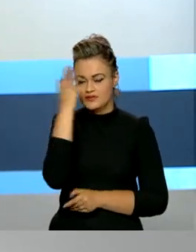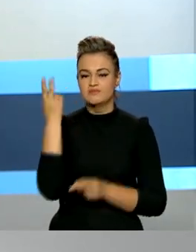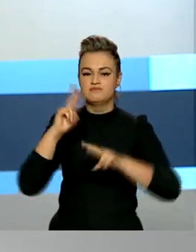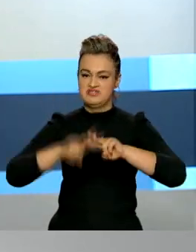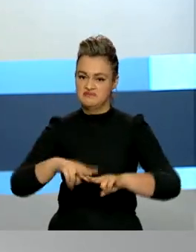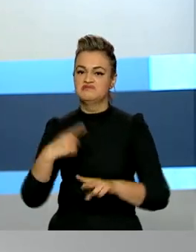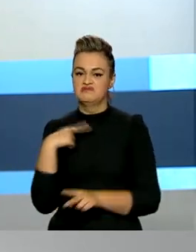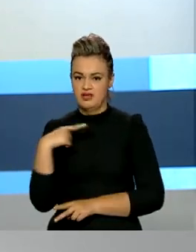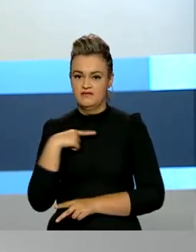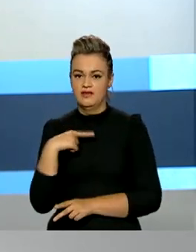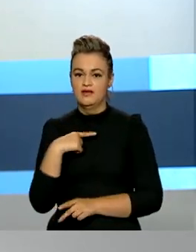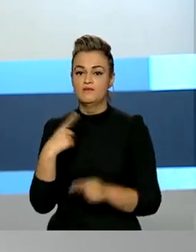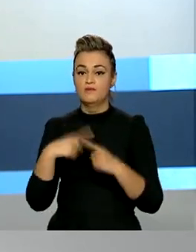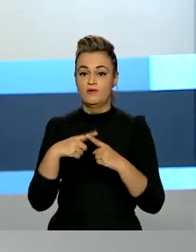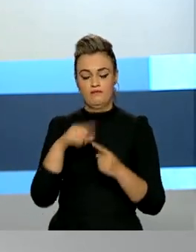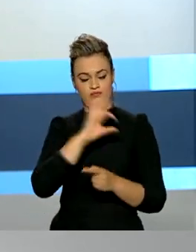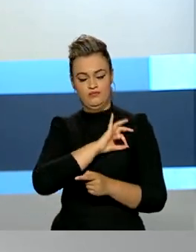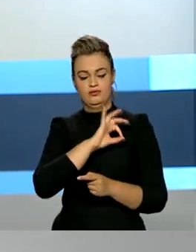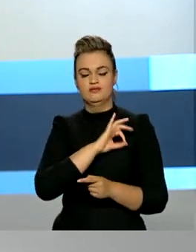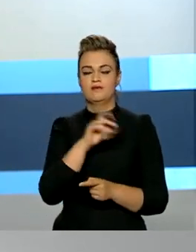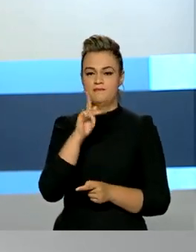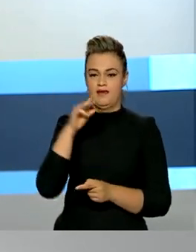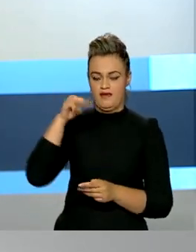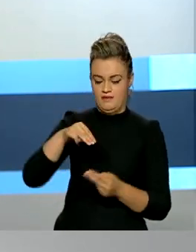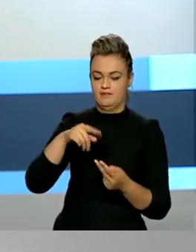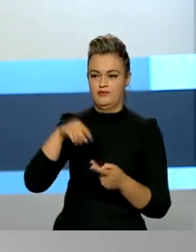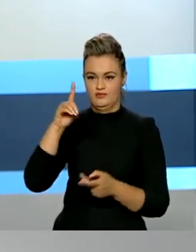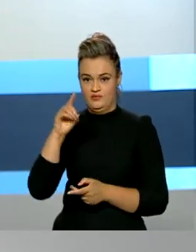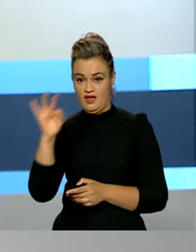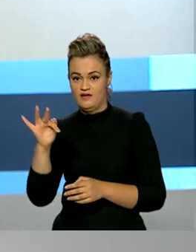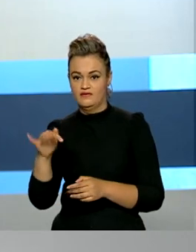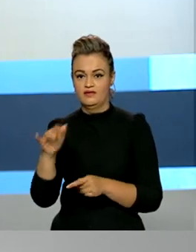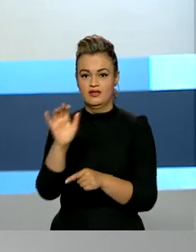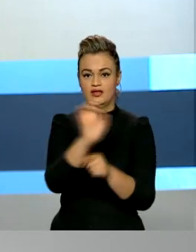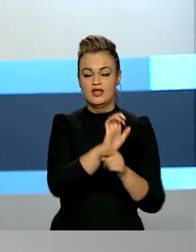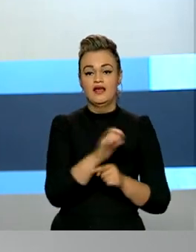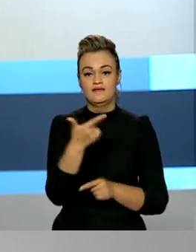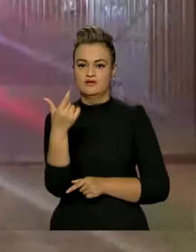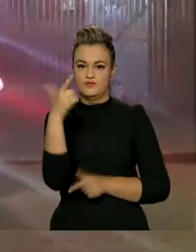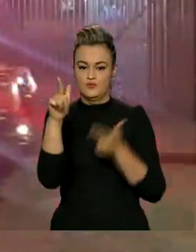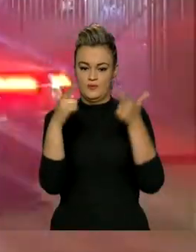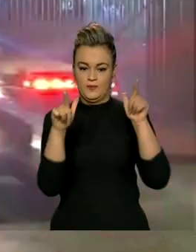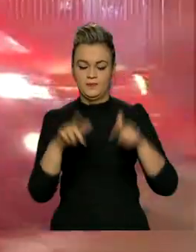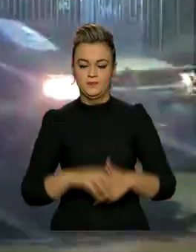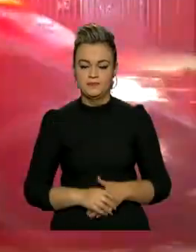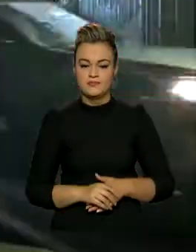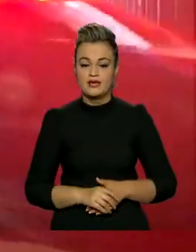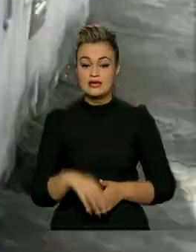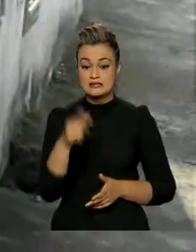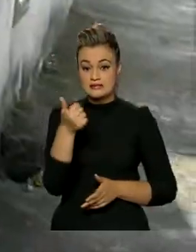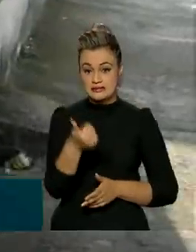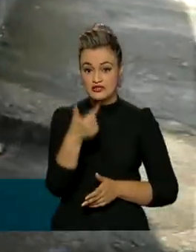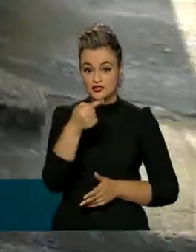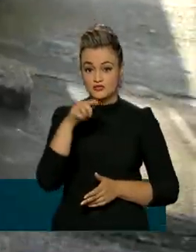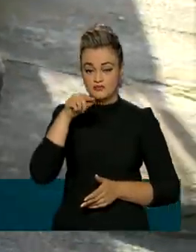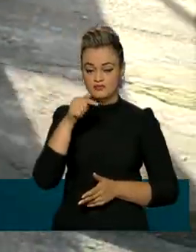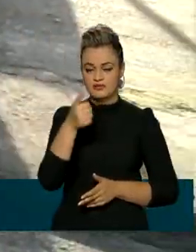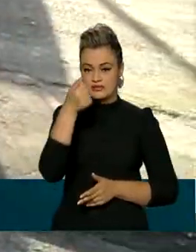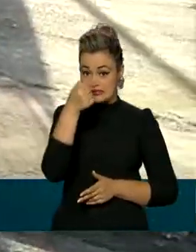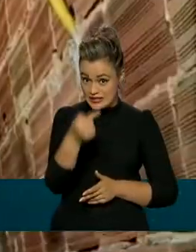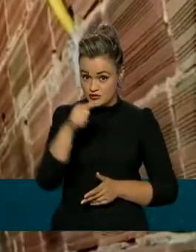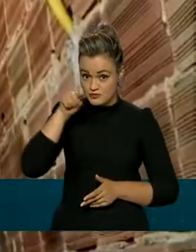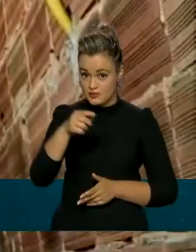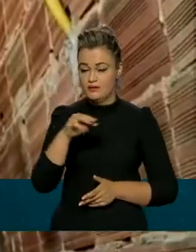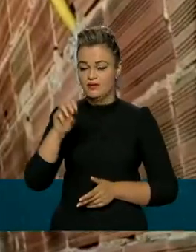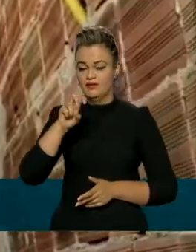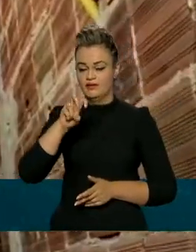presas com o apoio das polícias civis do Distrito Federal e outros 26 estados. Mais de 7.500 agentes da Polícia